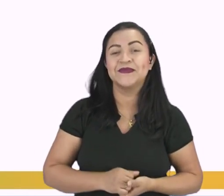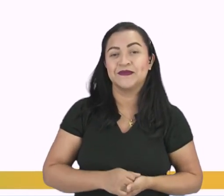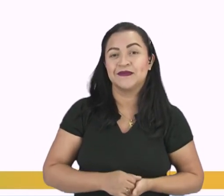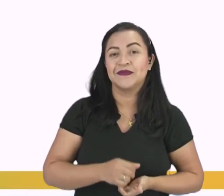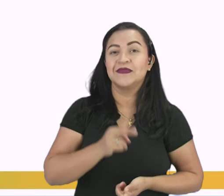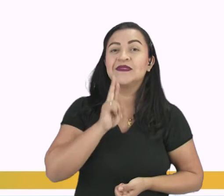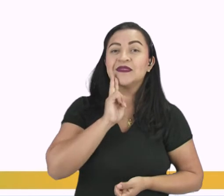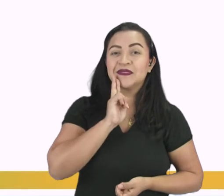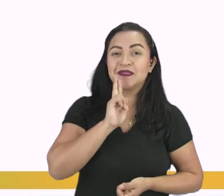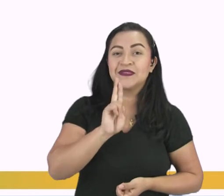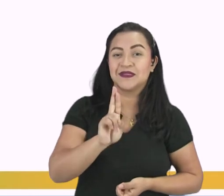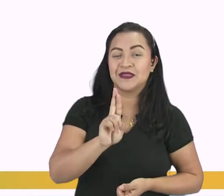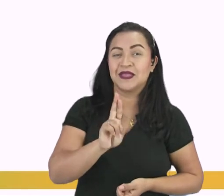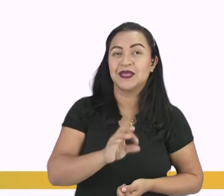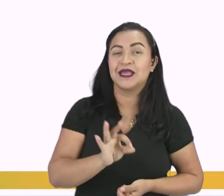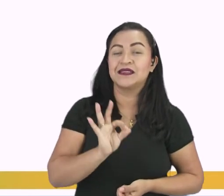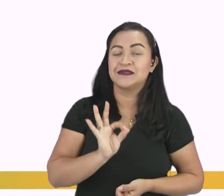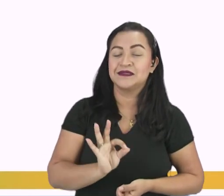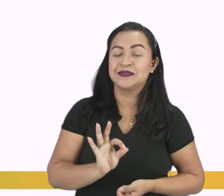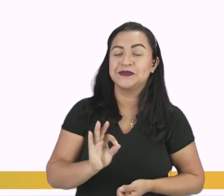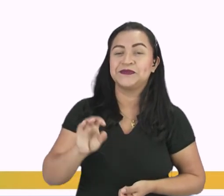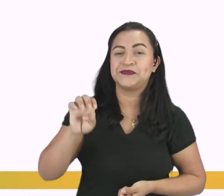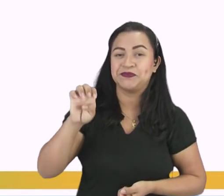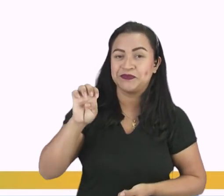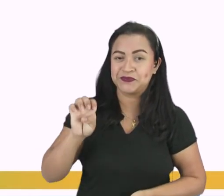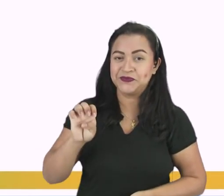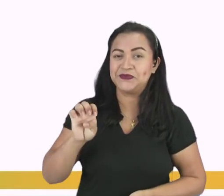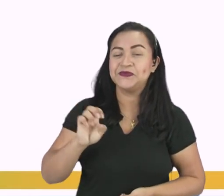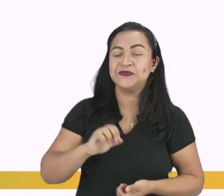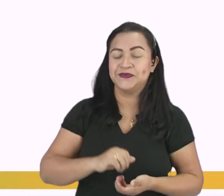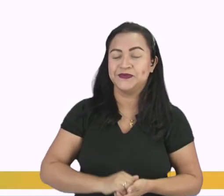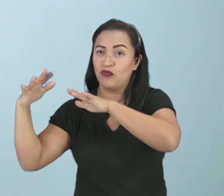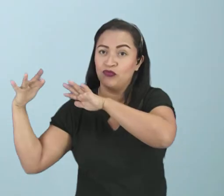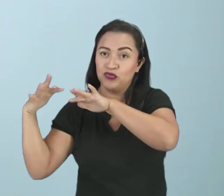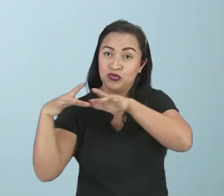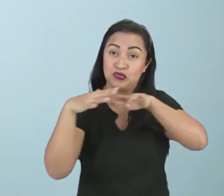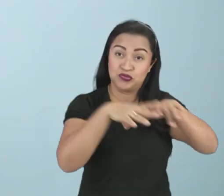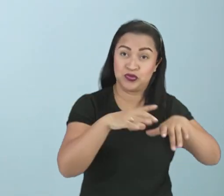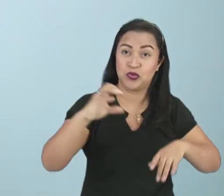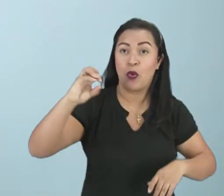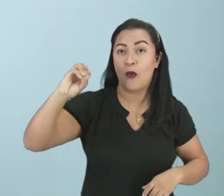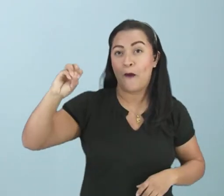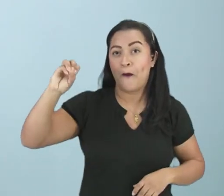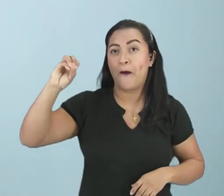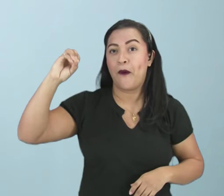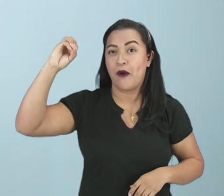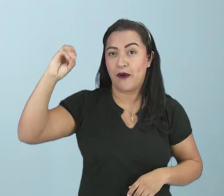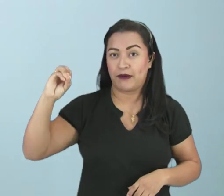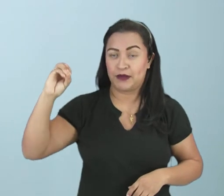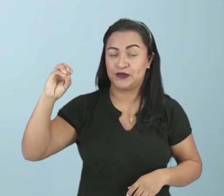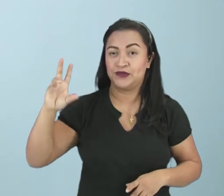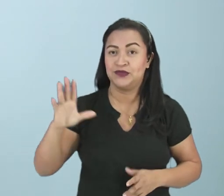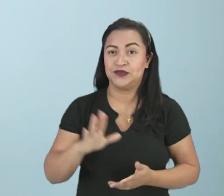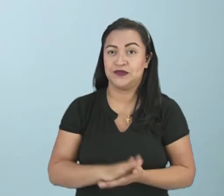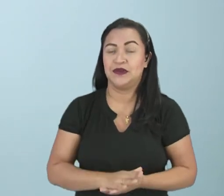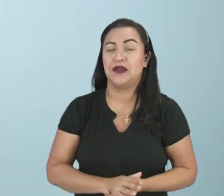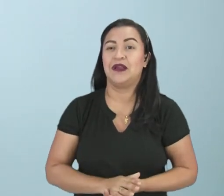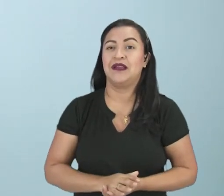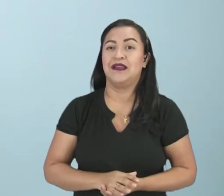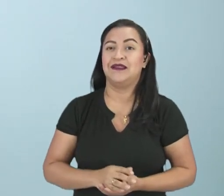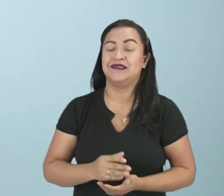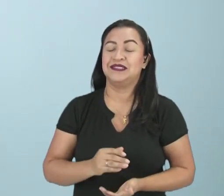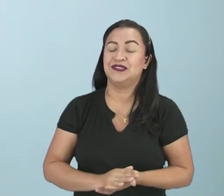A resposta correta é a letra E. Essa expansão, ela foi muito